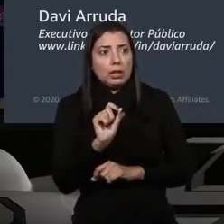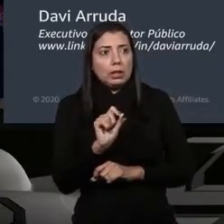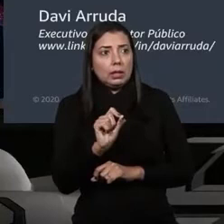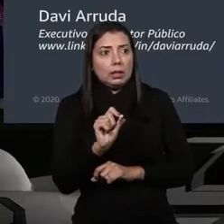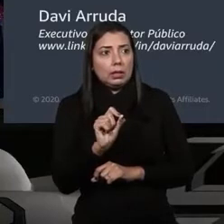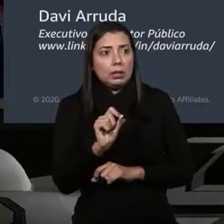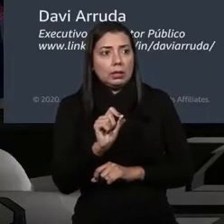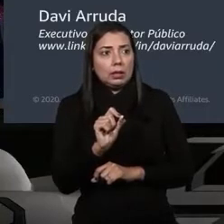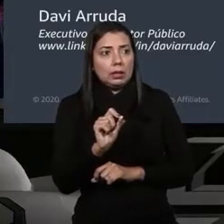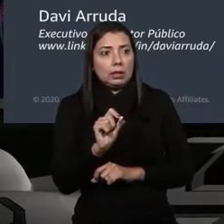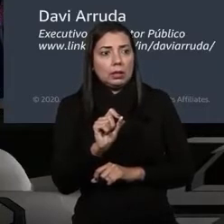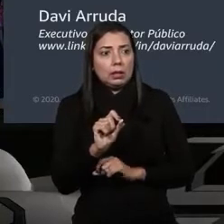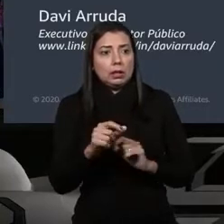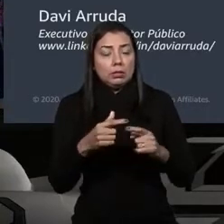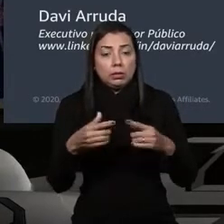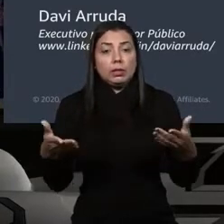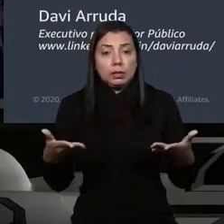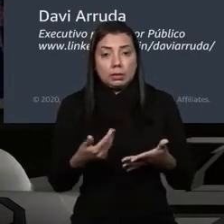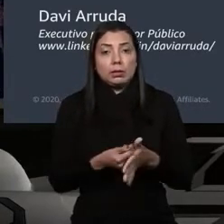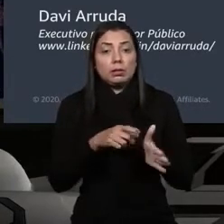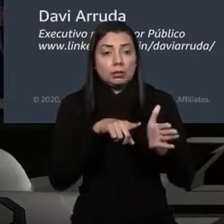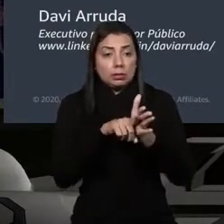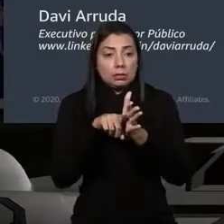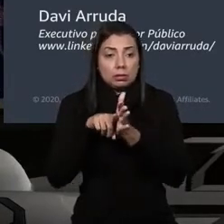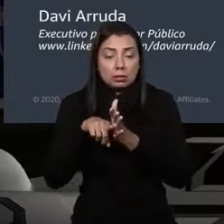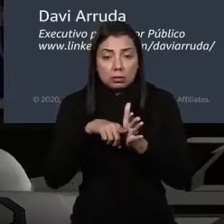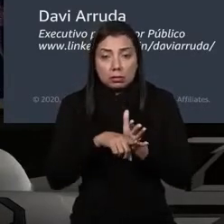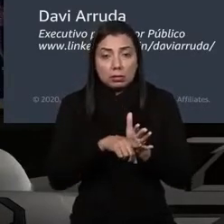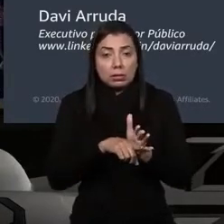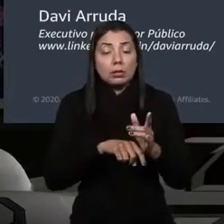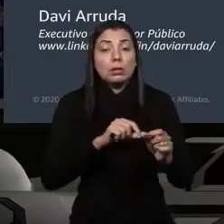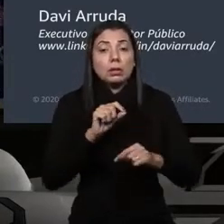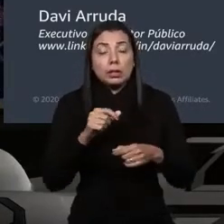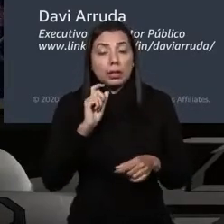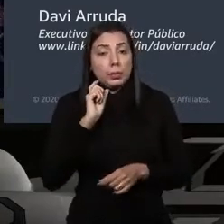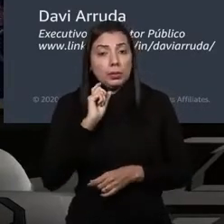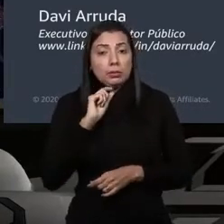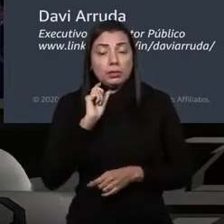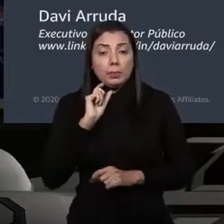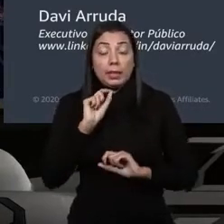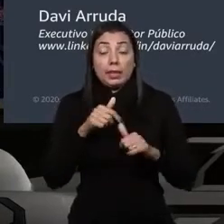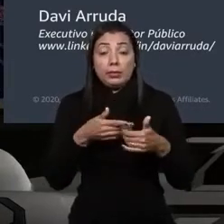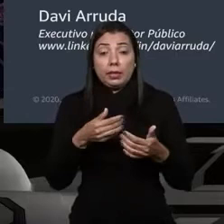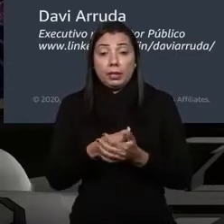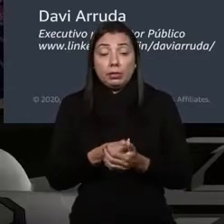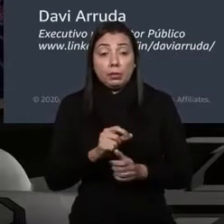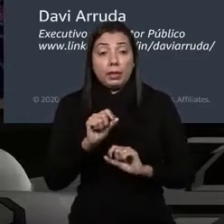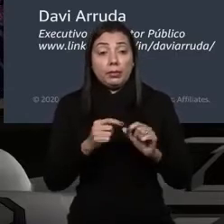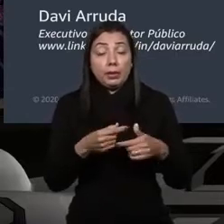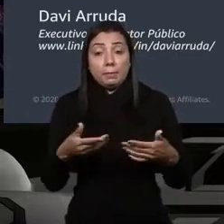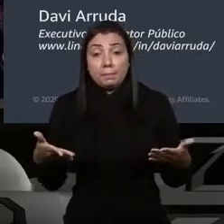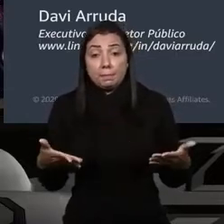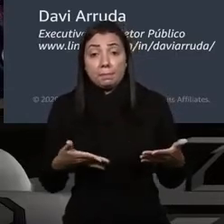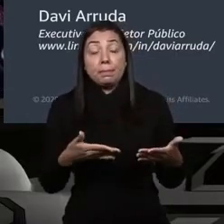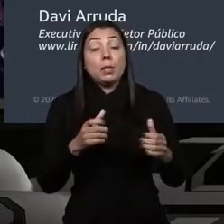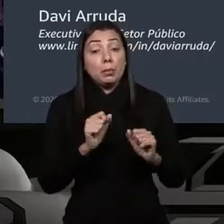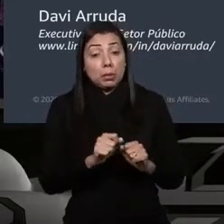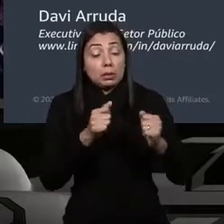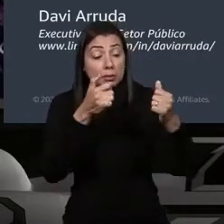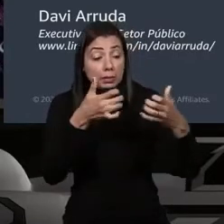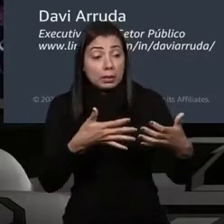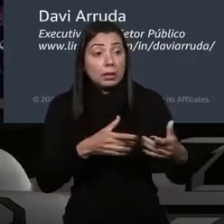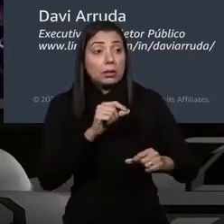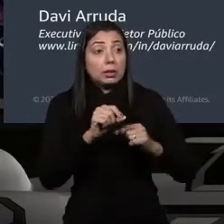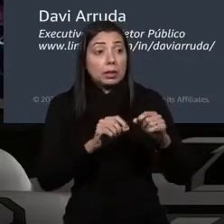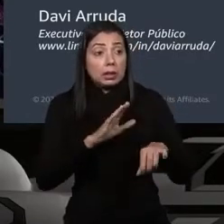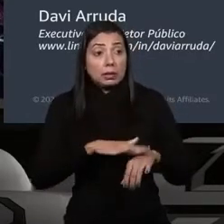devem passar por esse questionamento, por essa afirmação. Mas posso dizer que, por